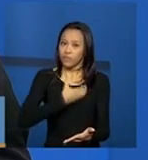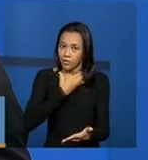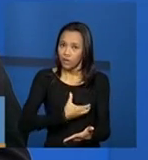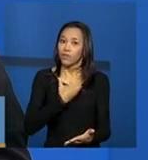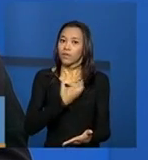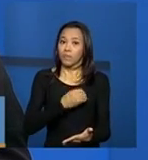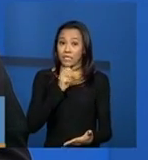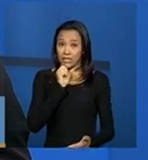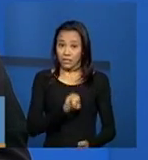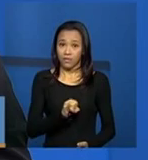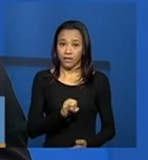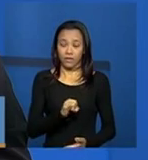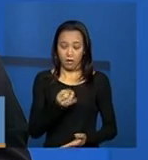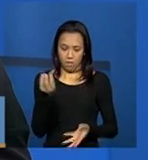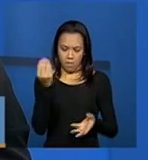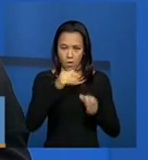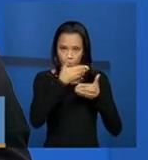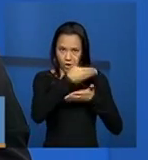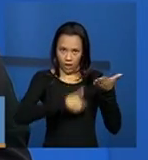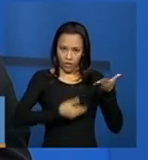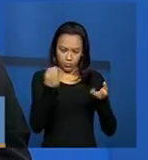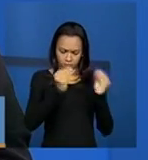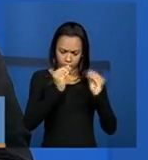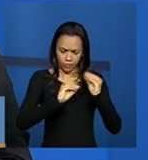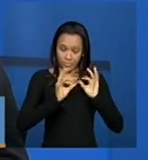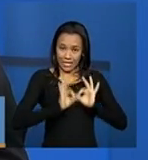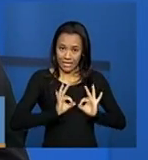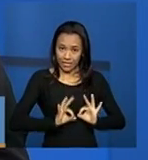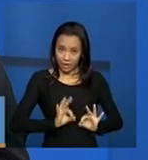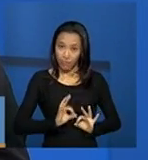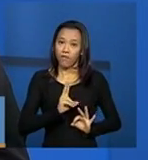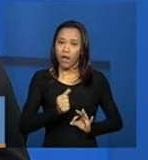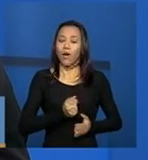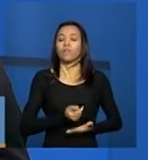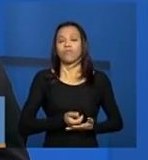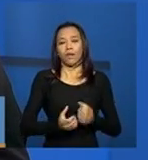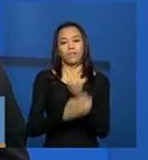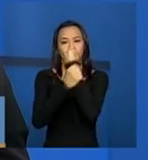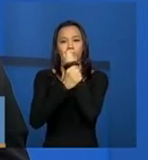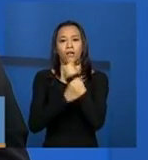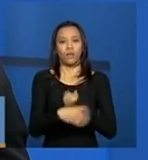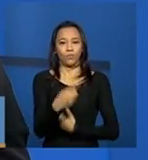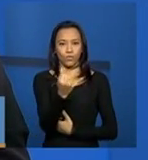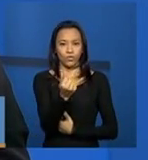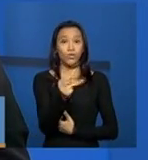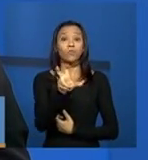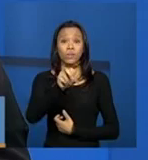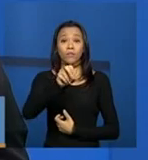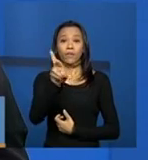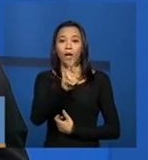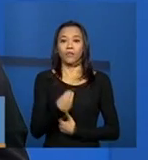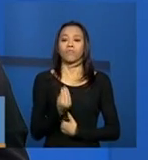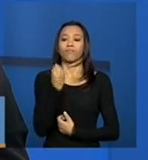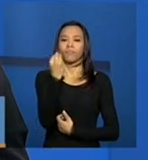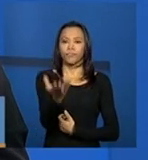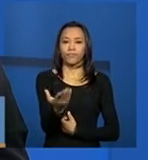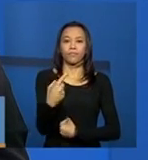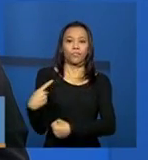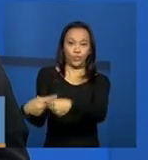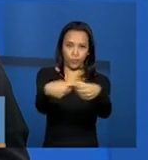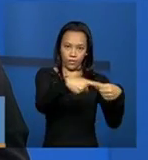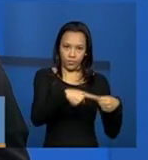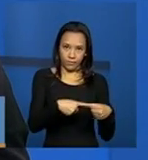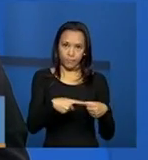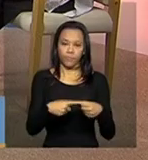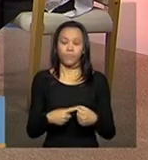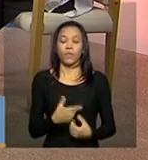dezembro, se ele preencher o cadastro corretamente, o valor de R$,00 vai estar garantido para o município. Aqui,